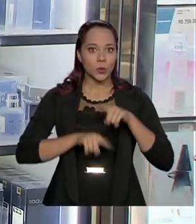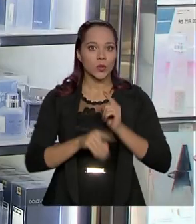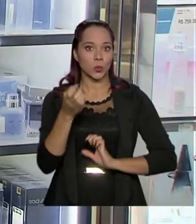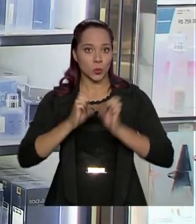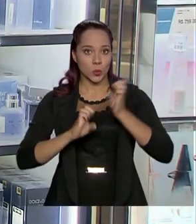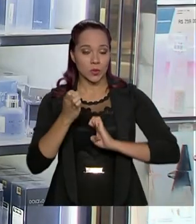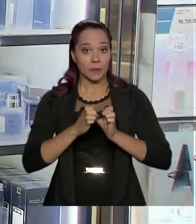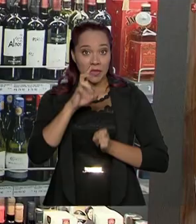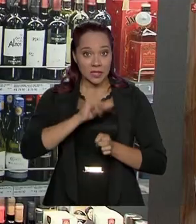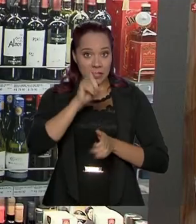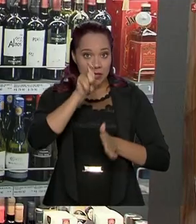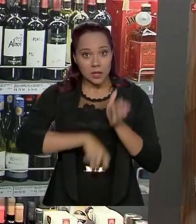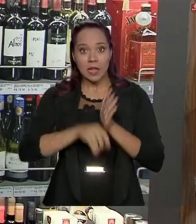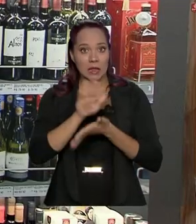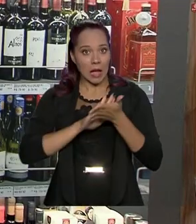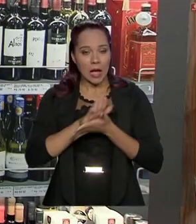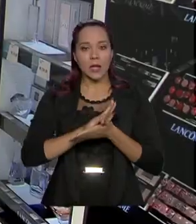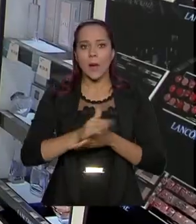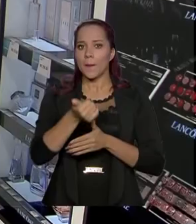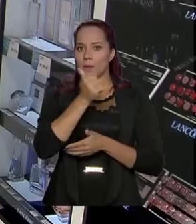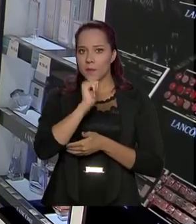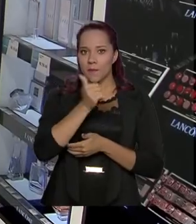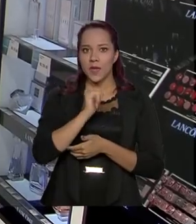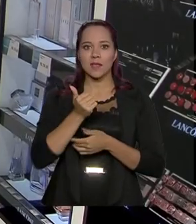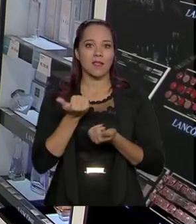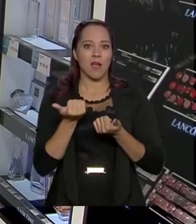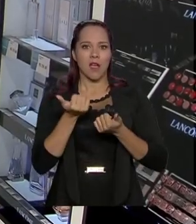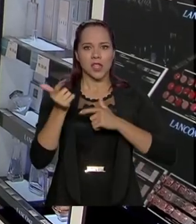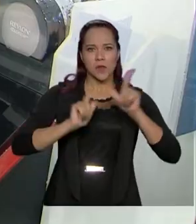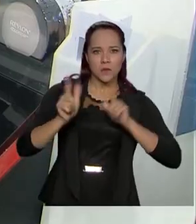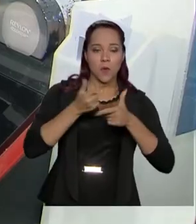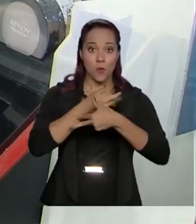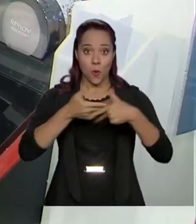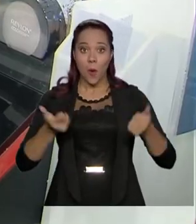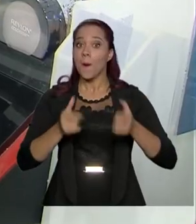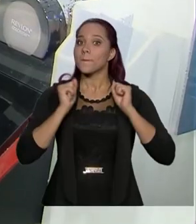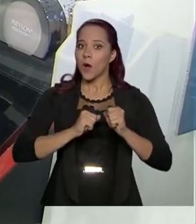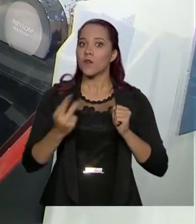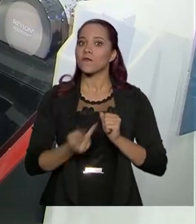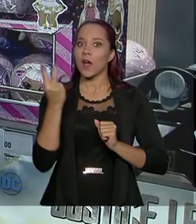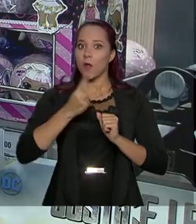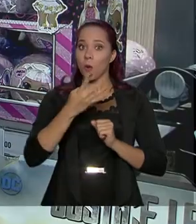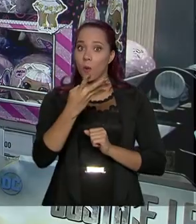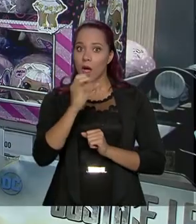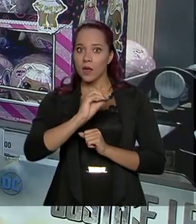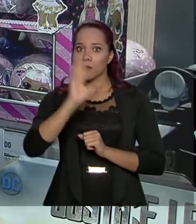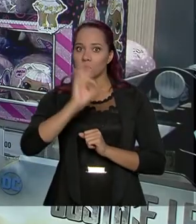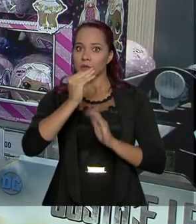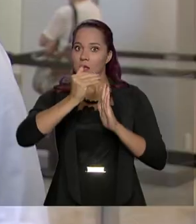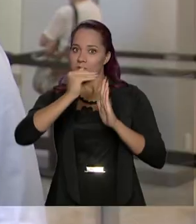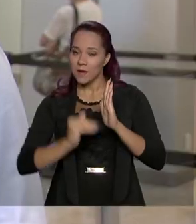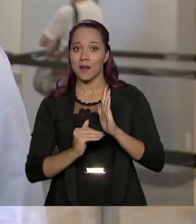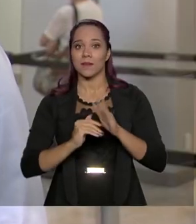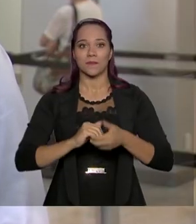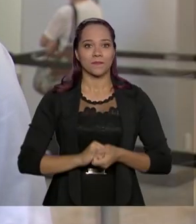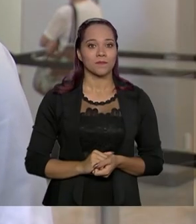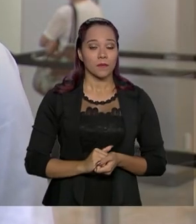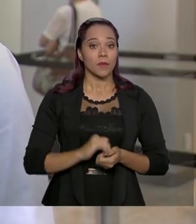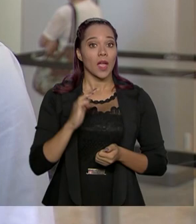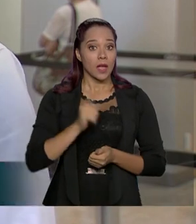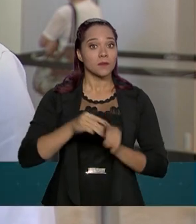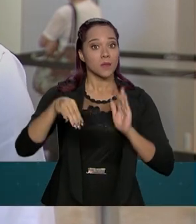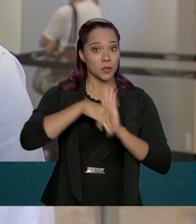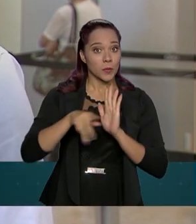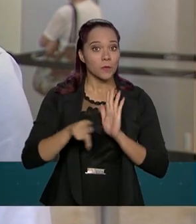Sem o imposto, bebidas e eletrônicos, por exemplo, podem custar até 40% menos. A medida foi